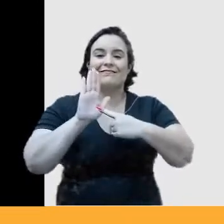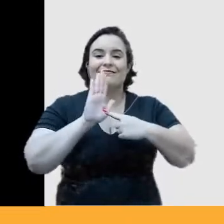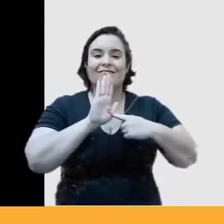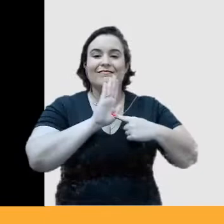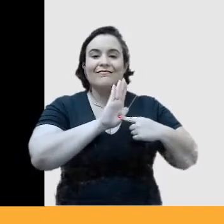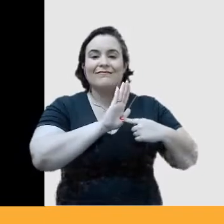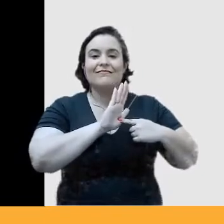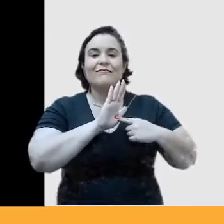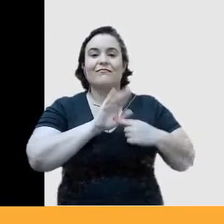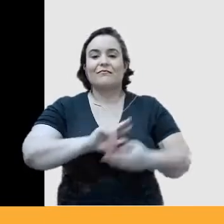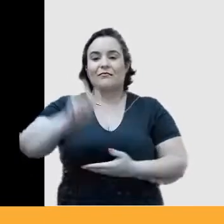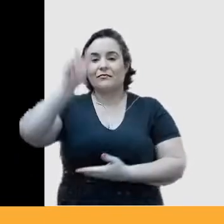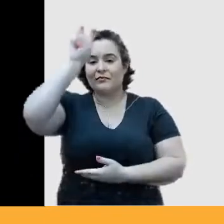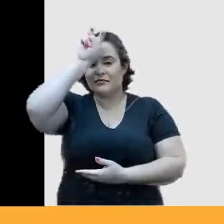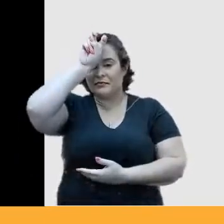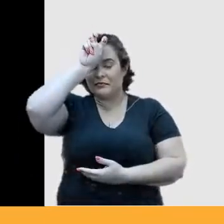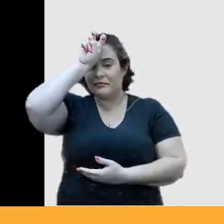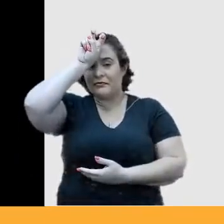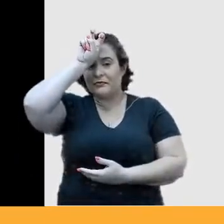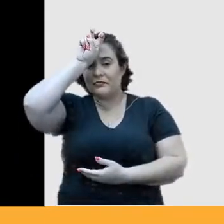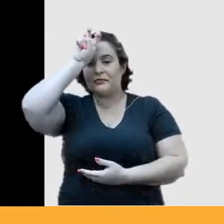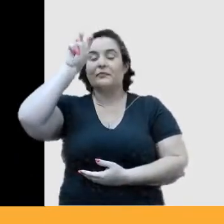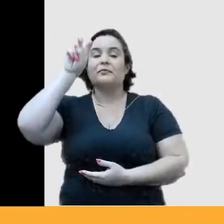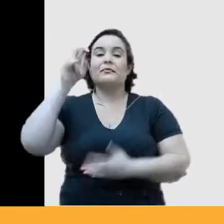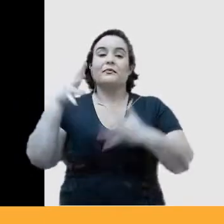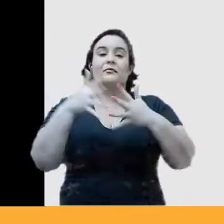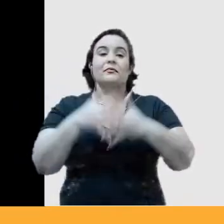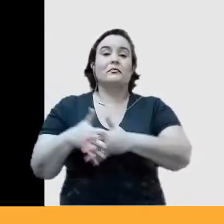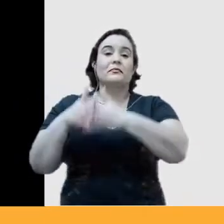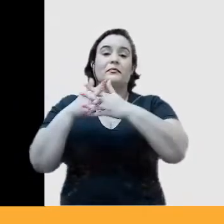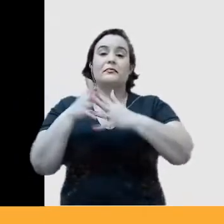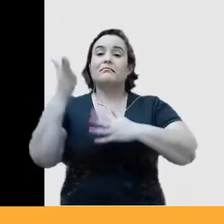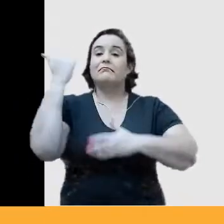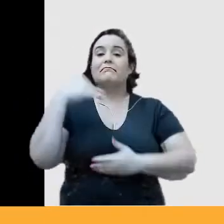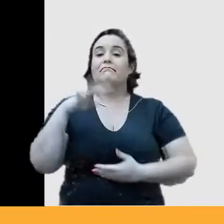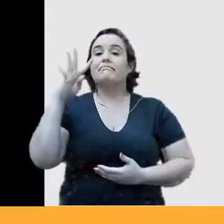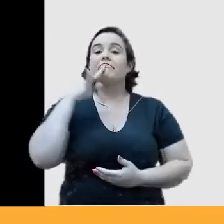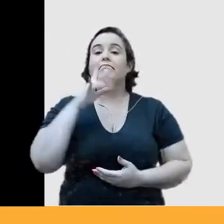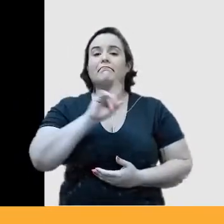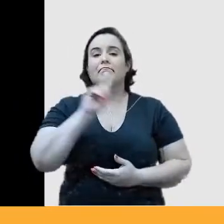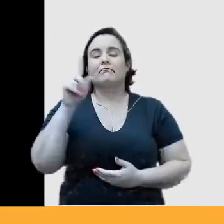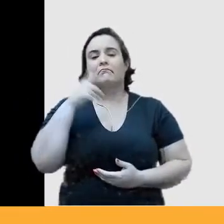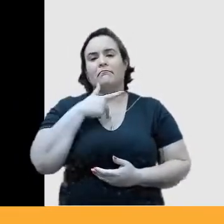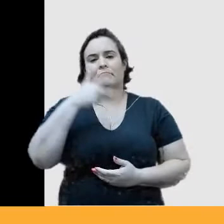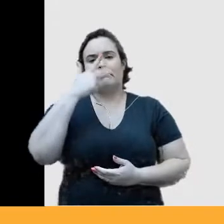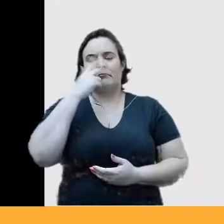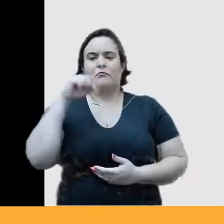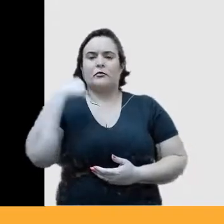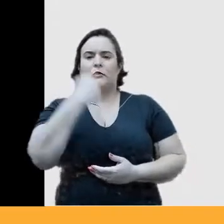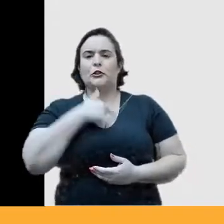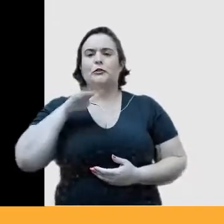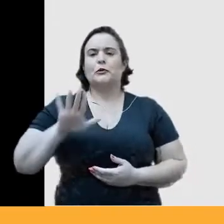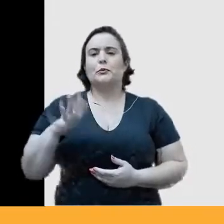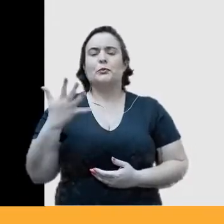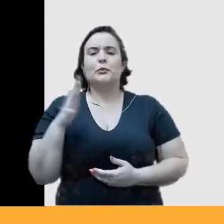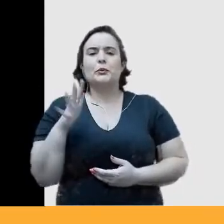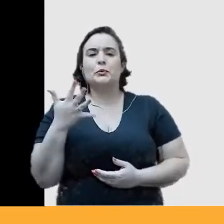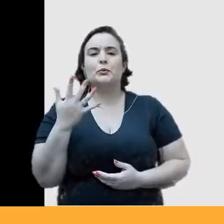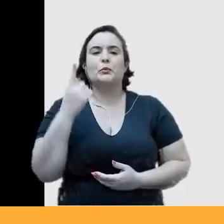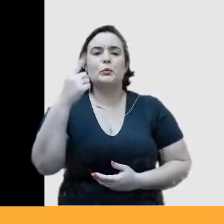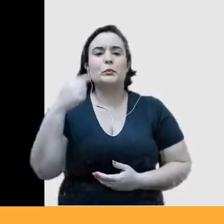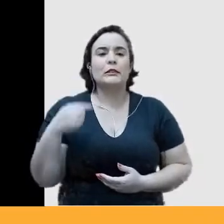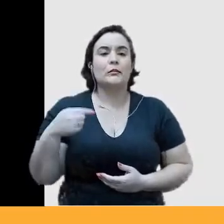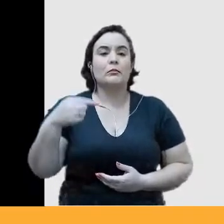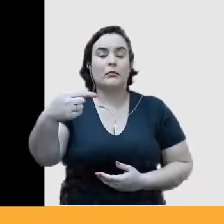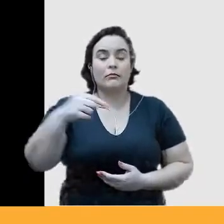o zumbi que o americano não conhecia. Ficamos lá, acho que, se não me engano, uma semana e tal, e